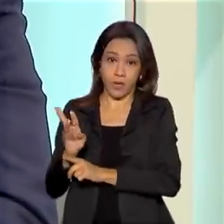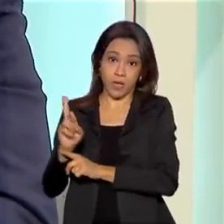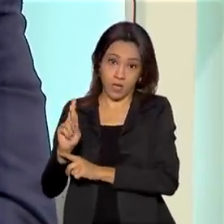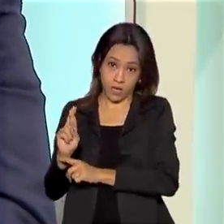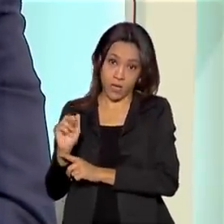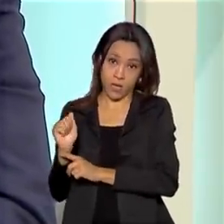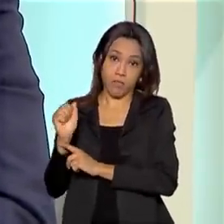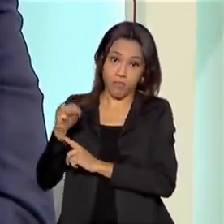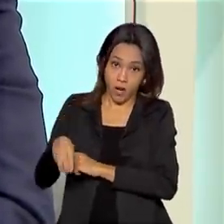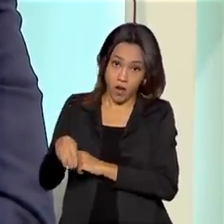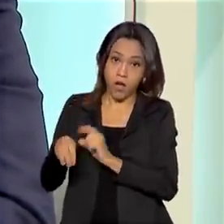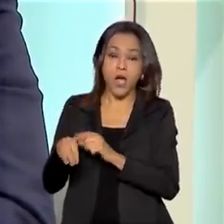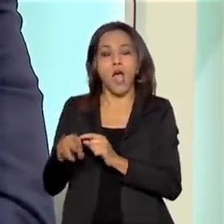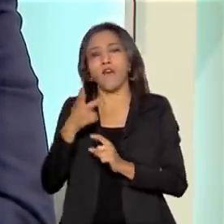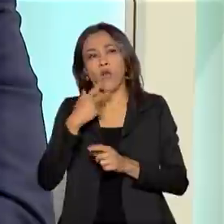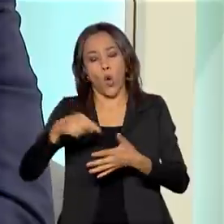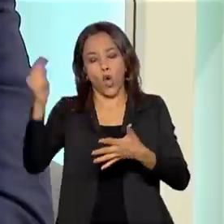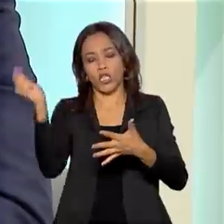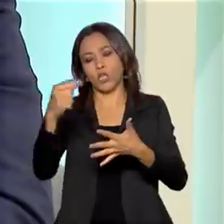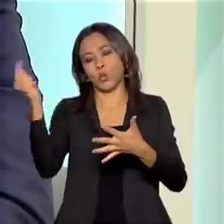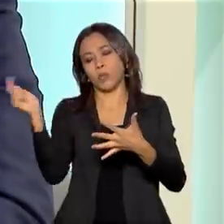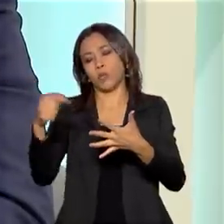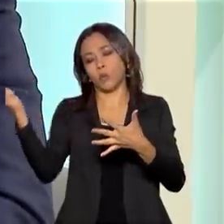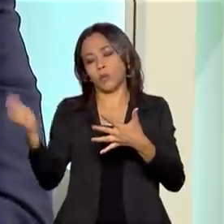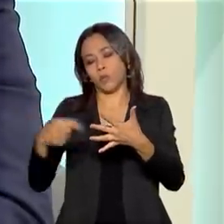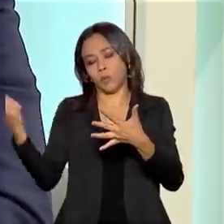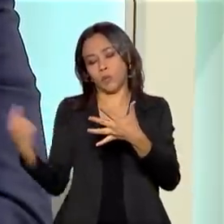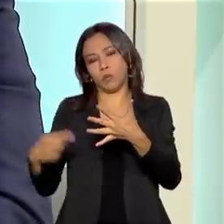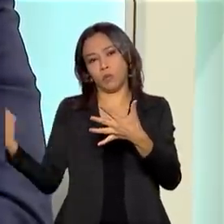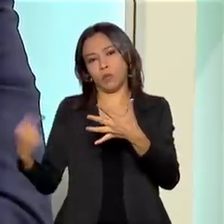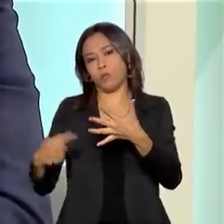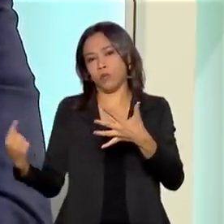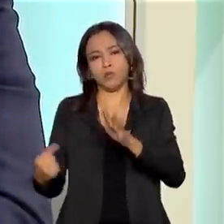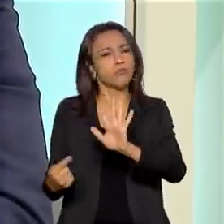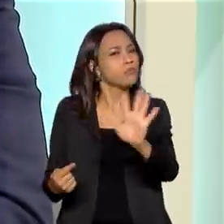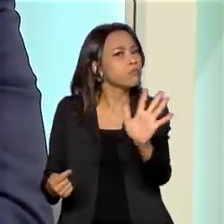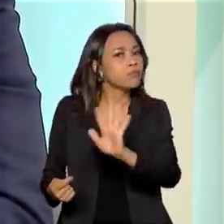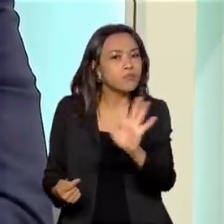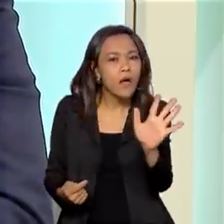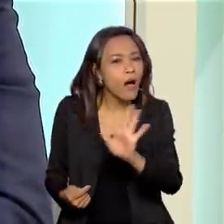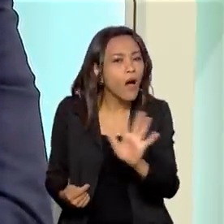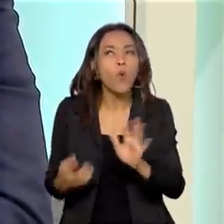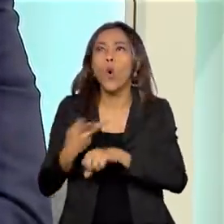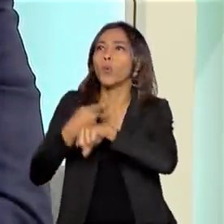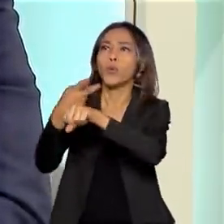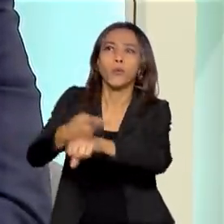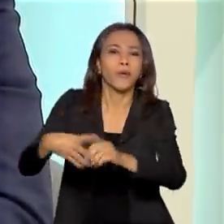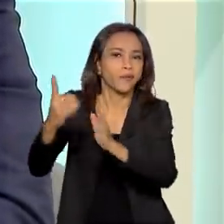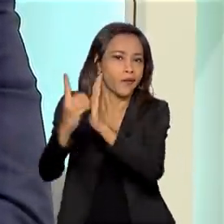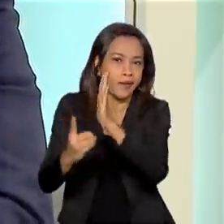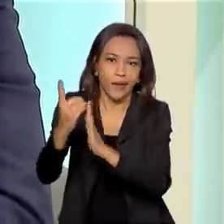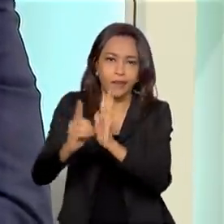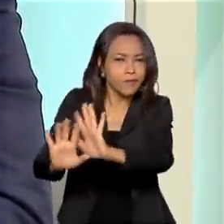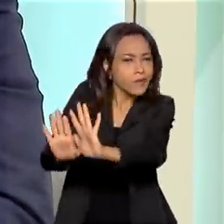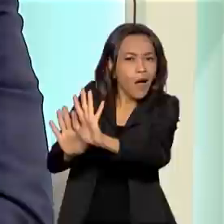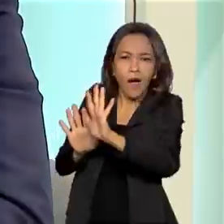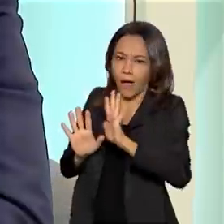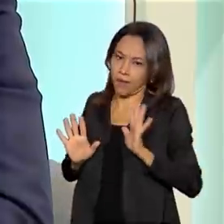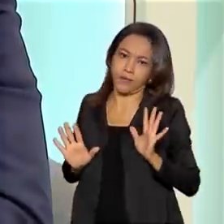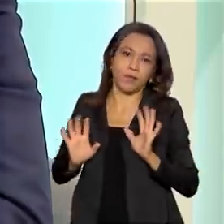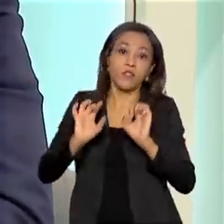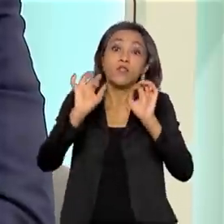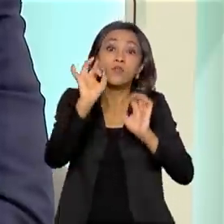estabelecer isso de uma maneira vertical, ou pleiteando algum tipo de decreto, através de algum... nada. Ele